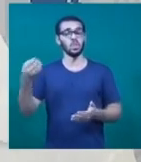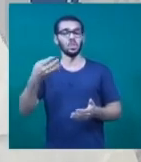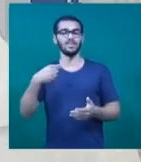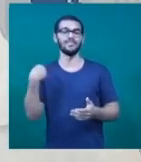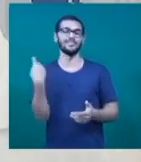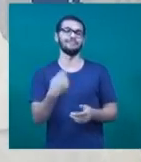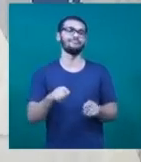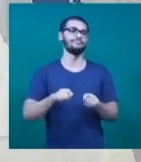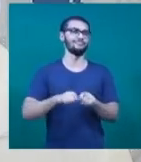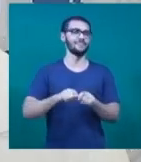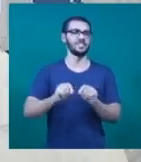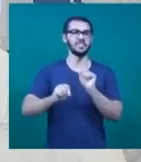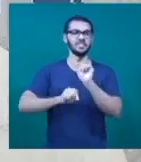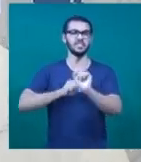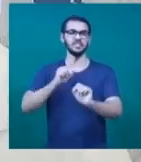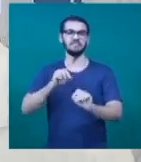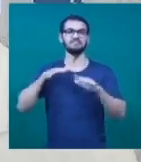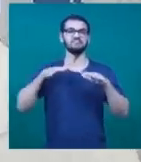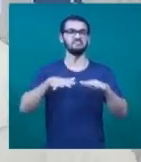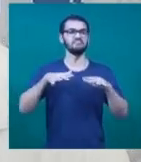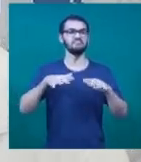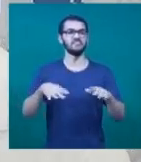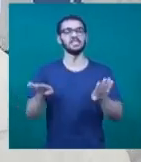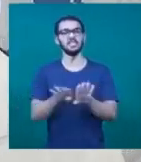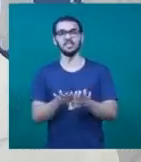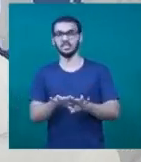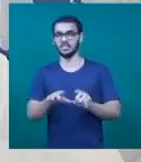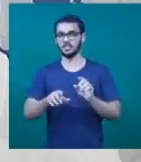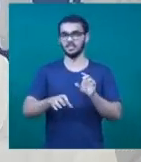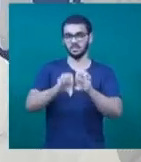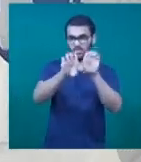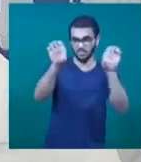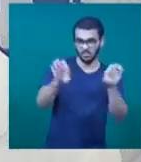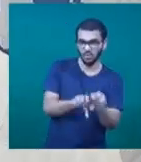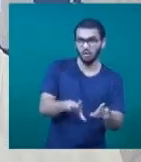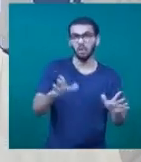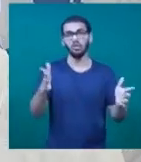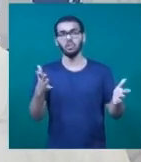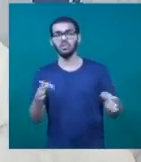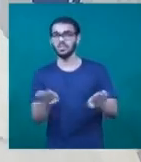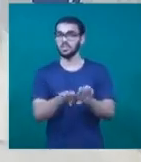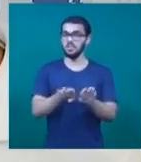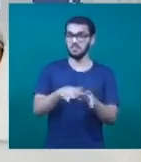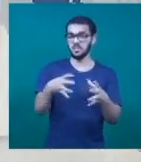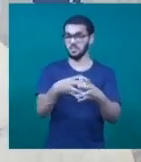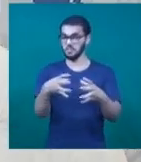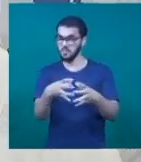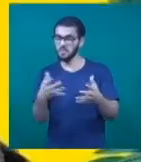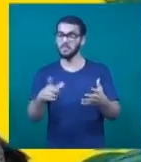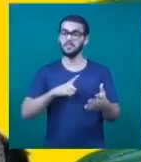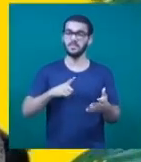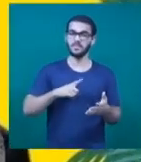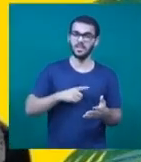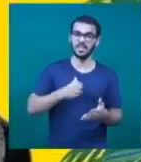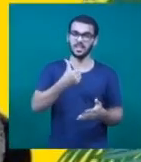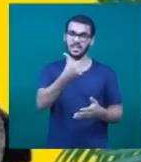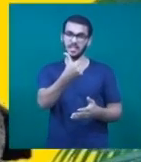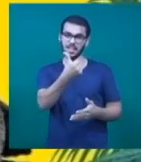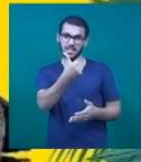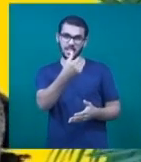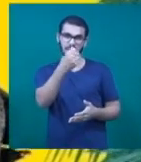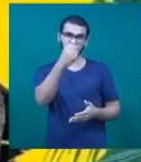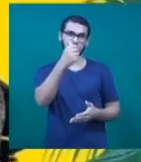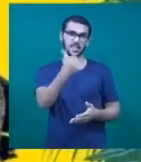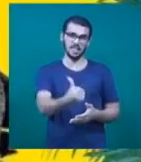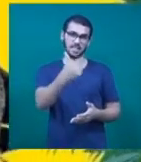fazer de ações e fisicamente estruturas e atrações, talvez, que vão acontecer dia 6 e 7 no Festival